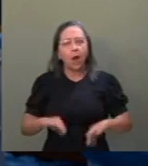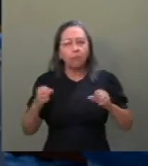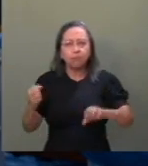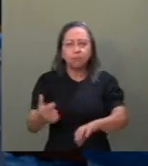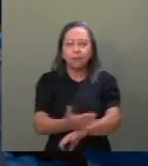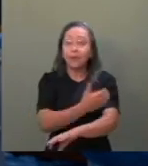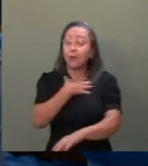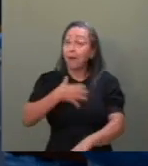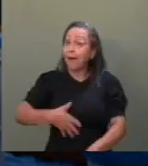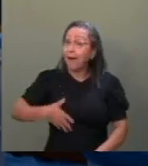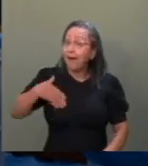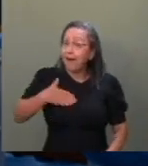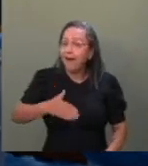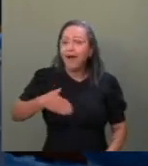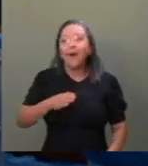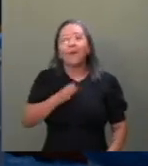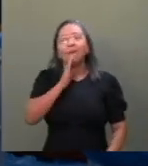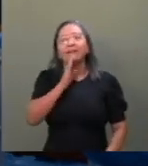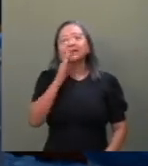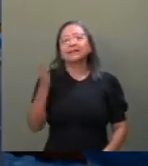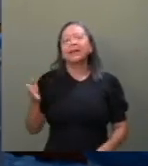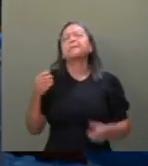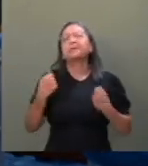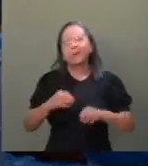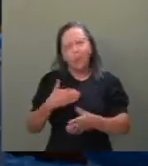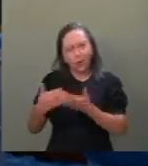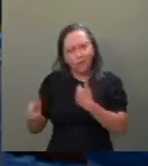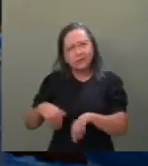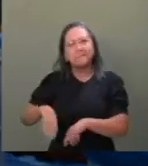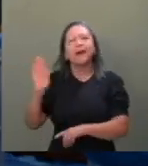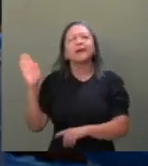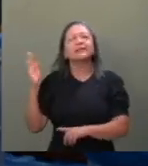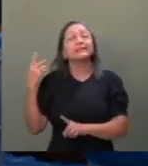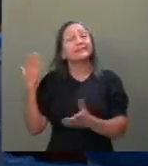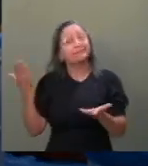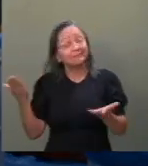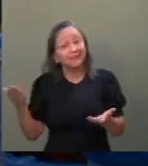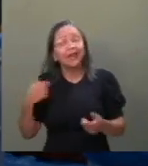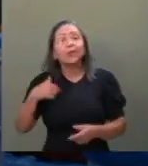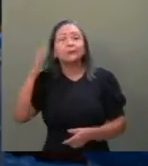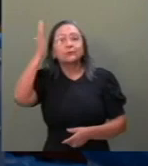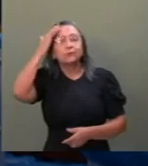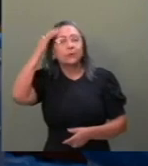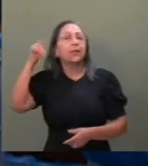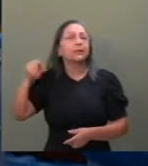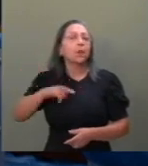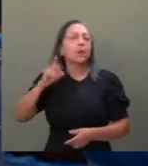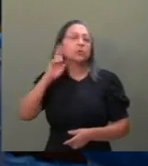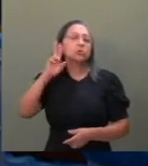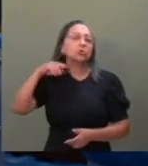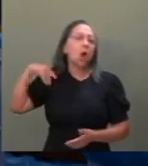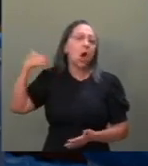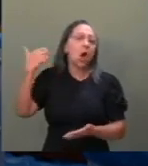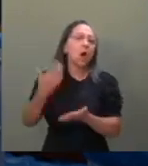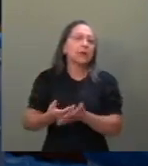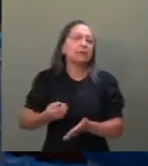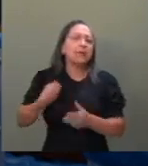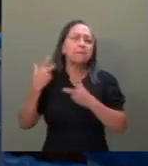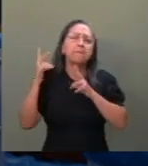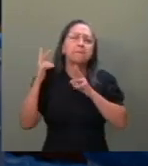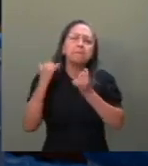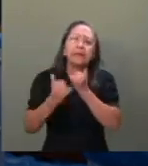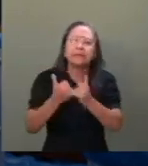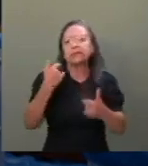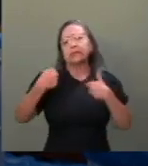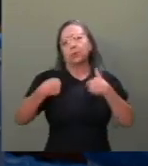a honra de conhecê-la. Precisamos ainda conversar mais, que aliás, eu soube que ela tem uma história de vida muito parecida com a minha história